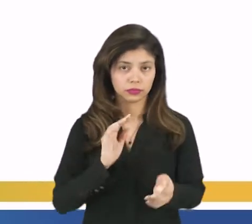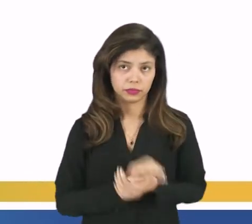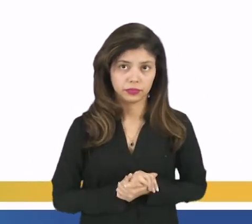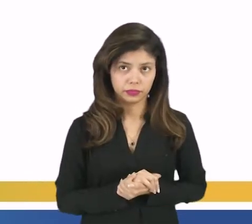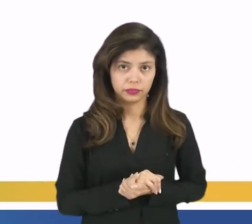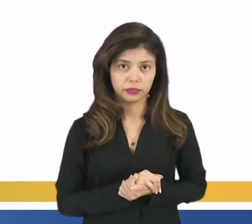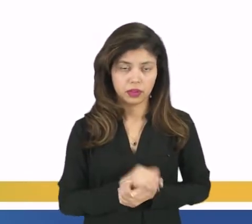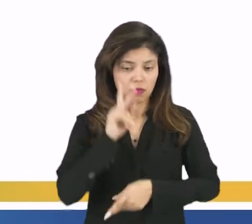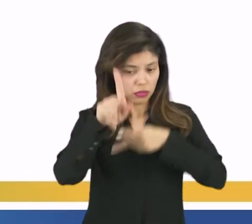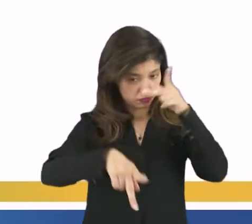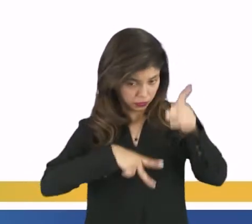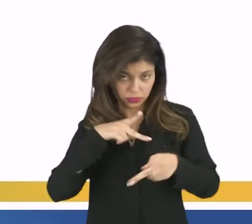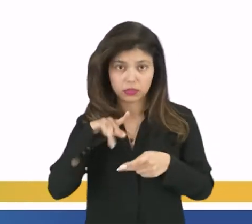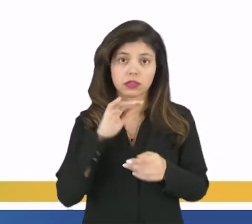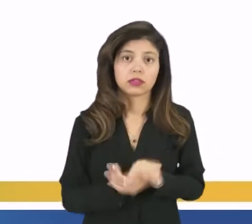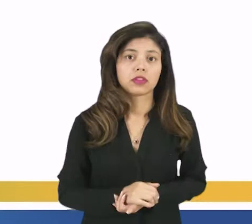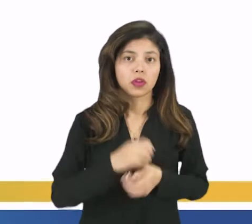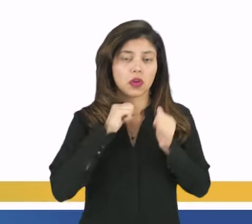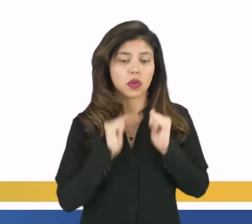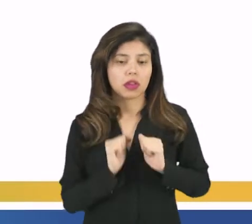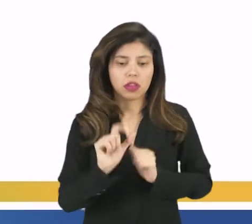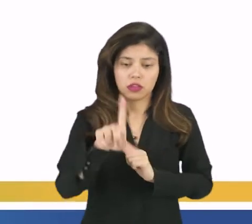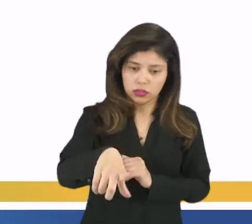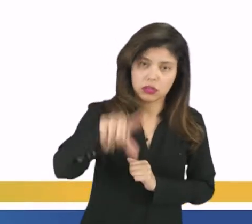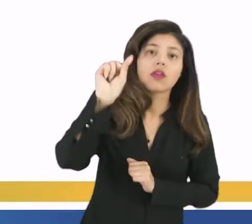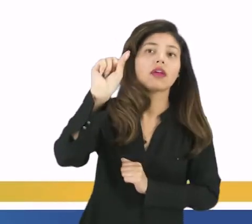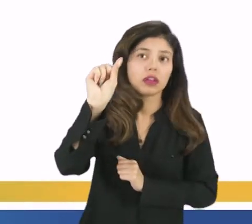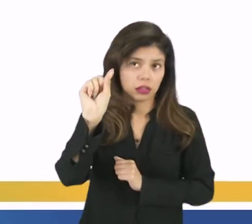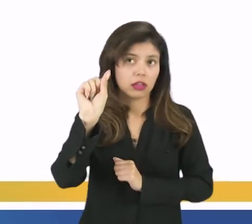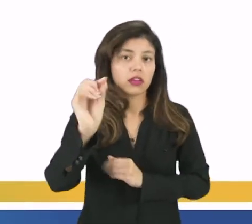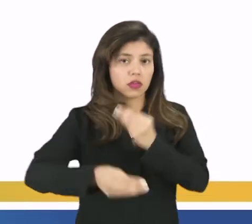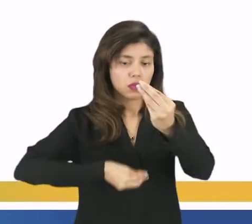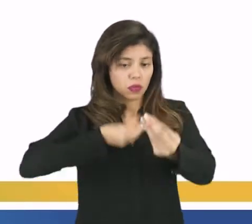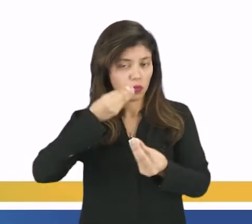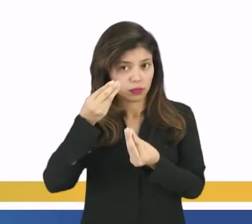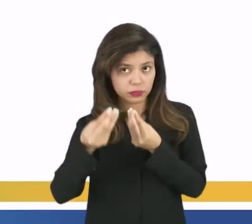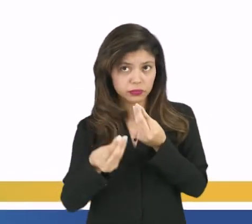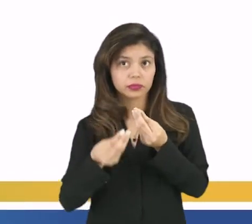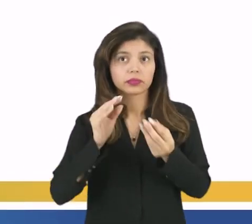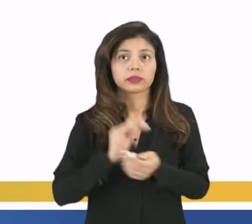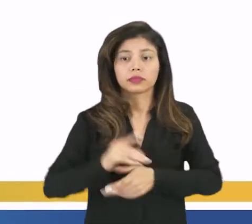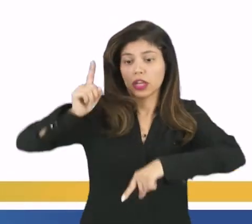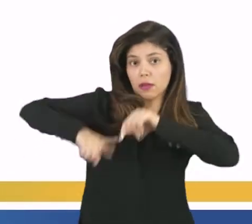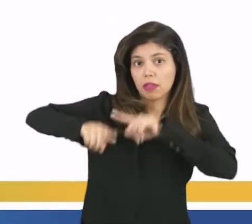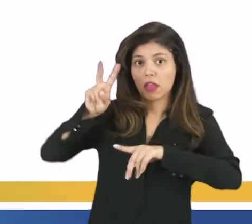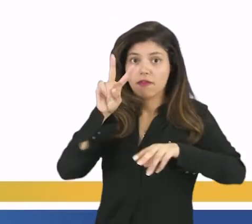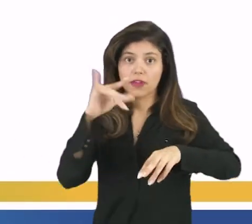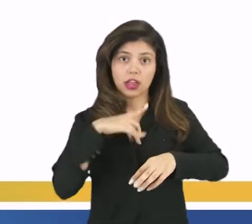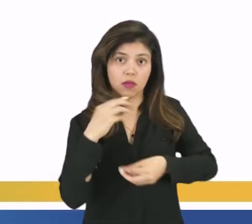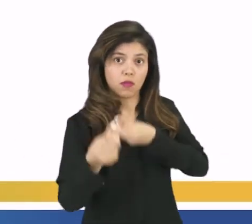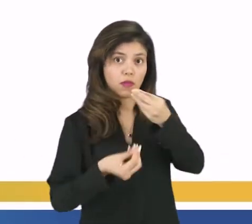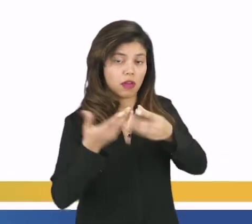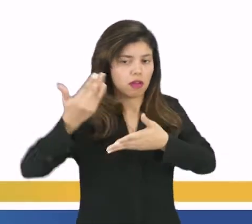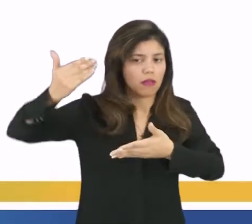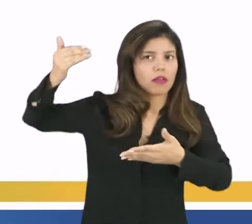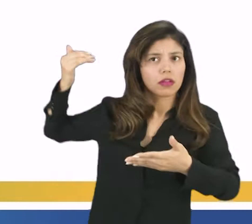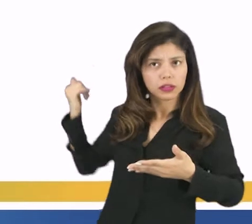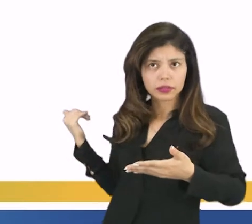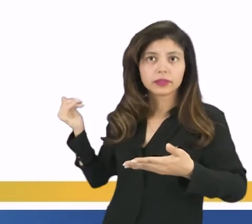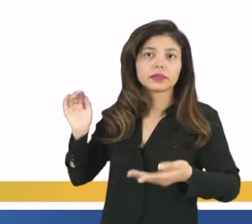população, onde decide como é uma matéria, antes